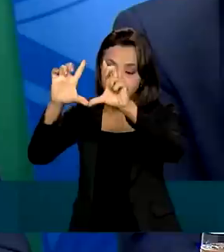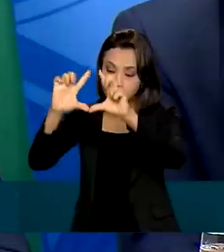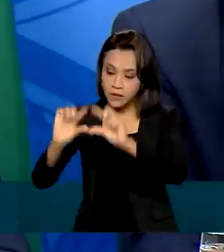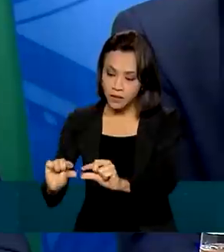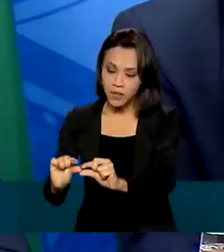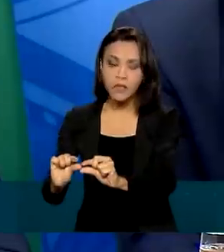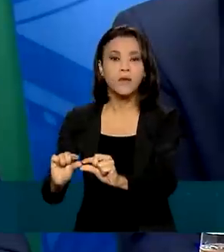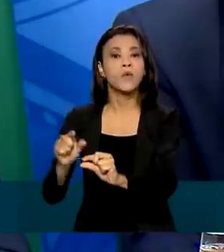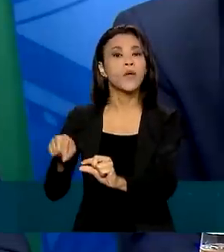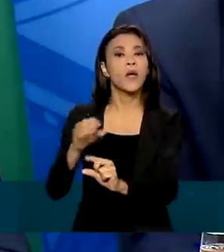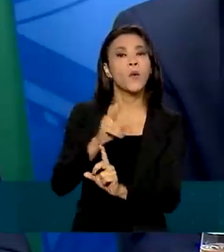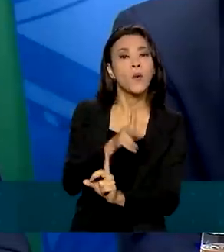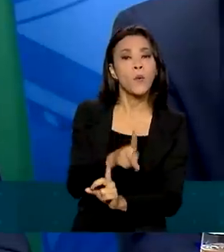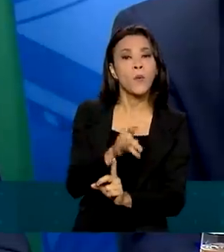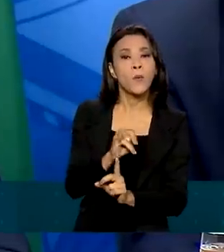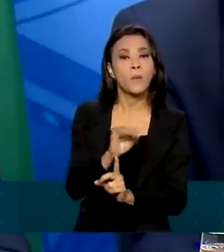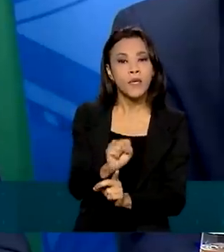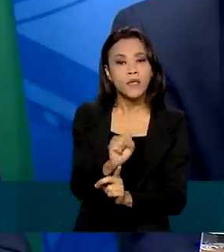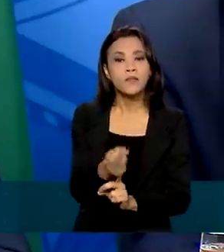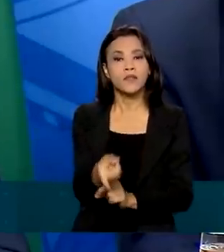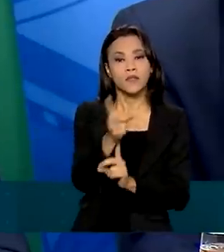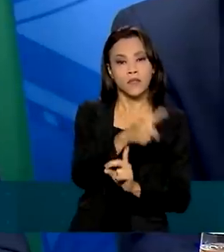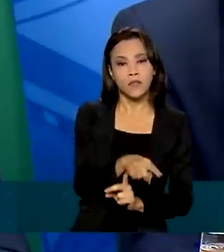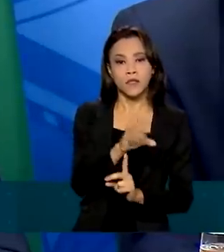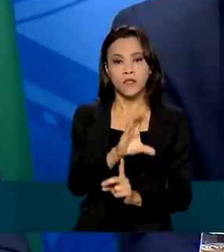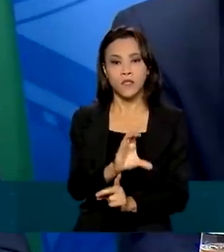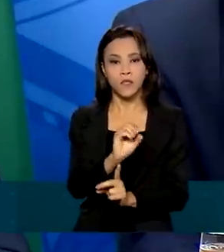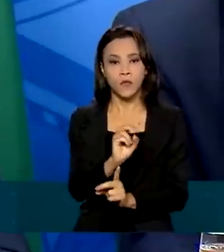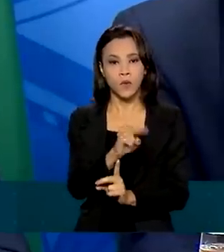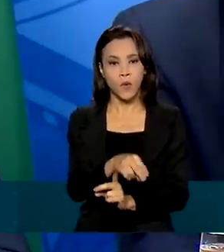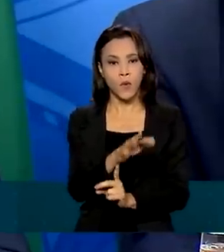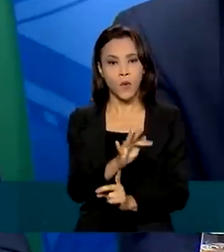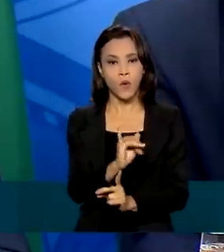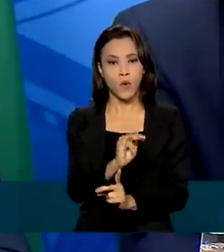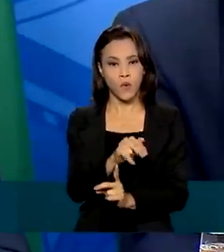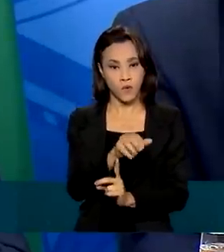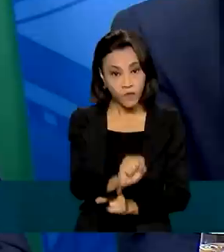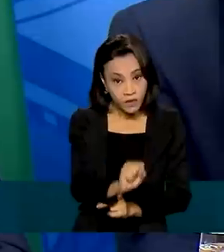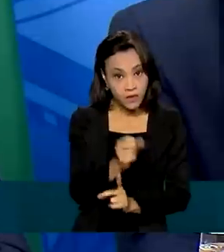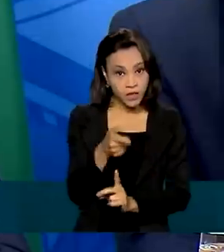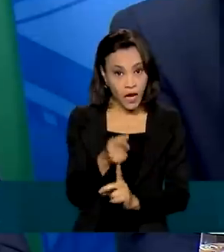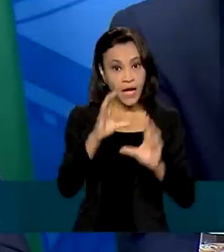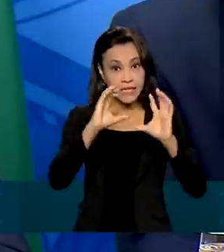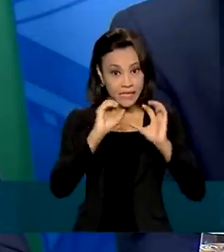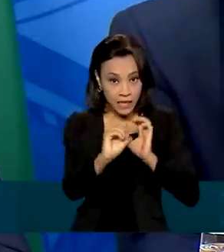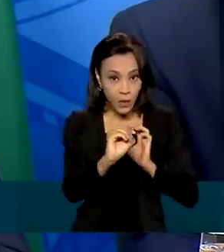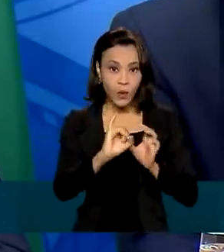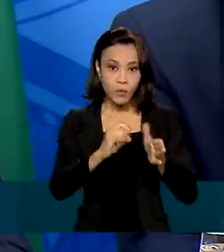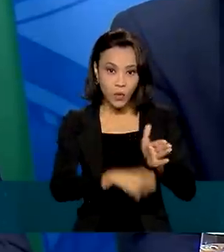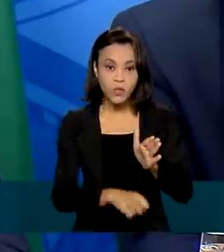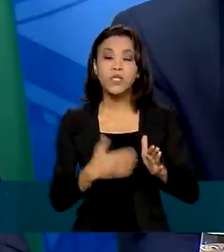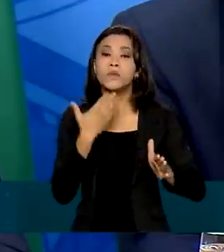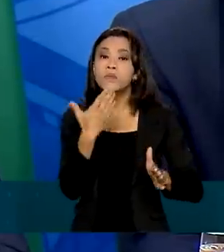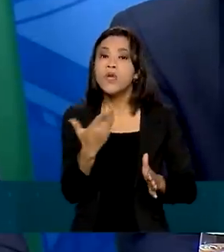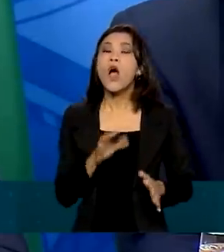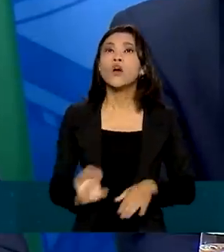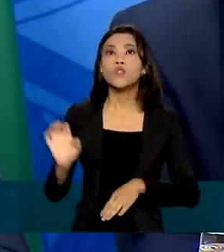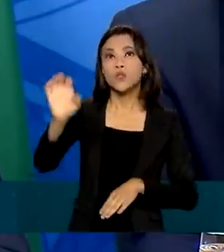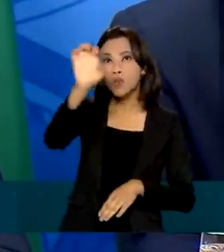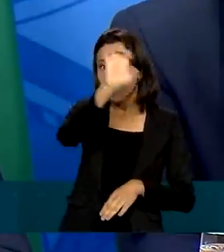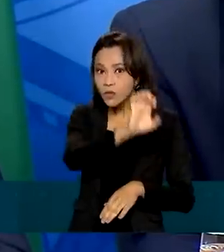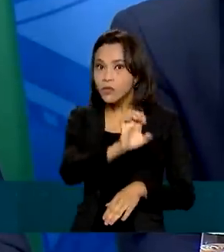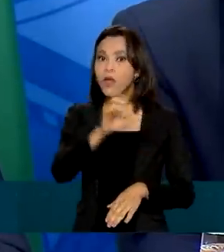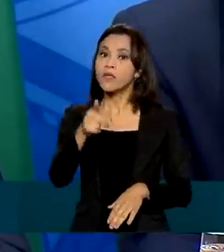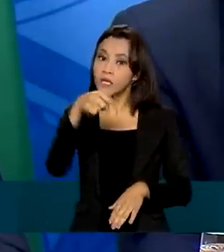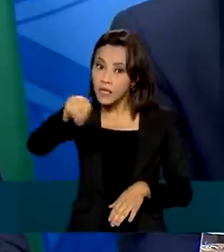piso com fins. E estamos propondo aos senhores governadores o 17% que fica para eles.